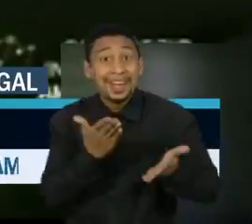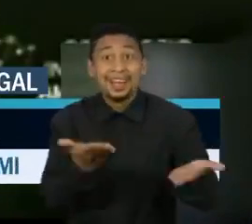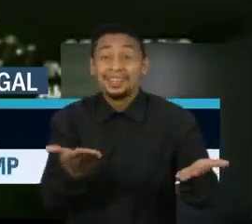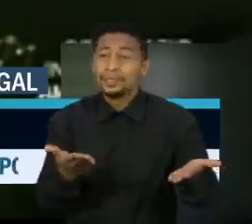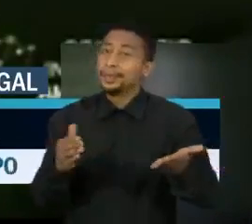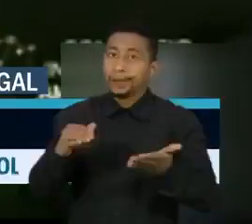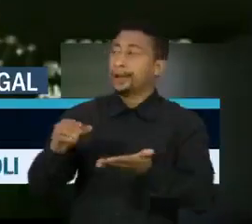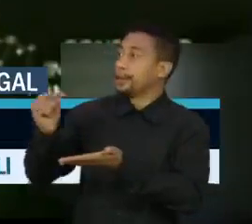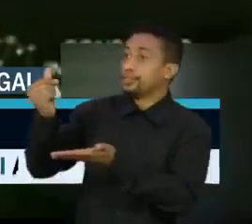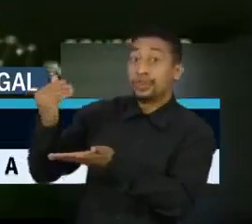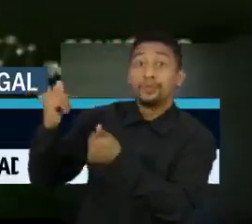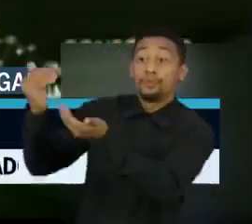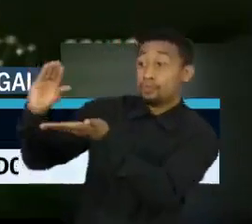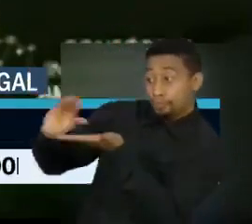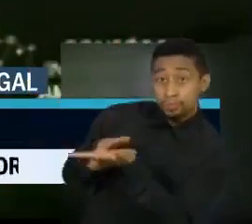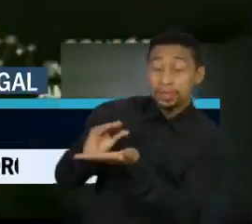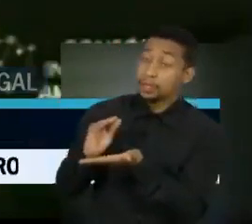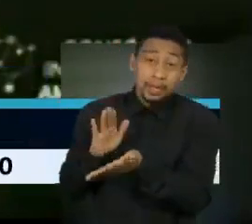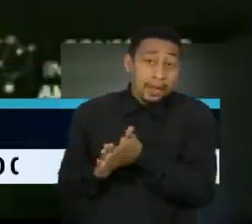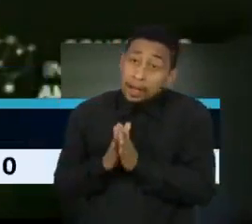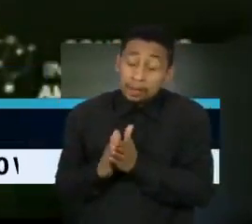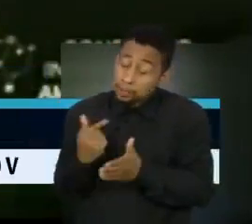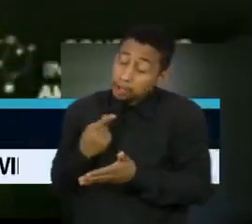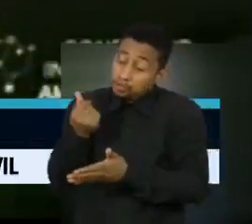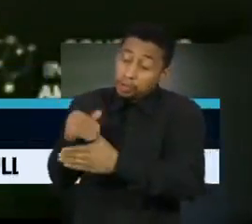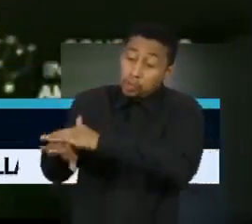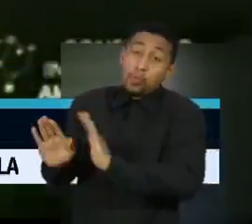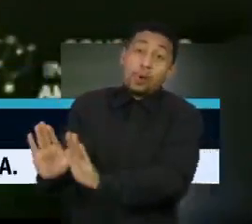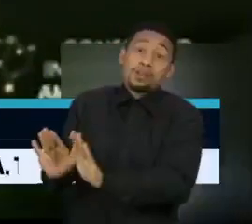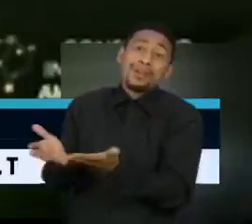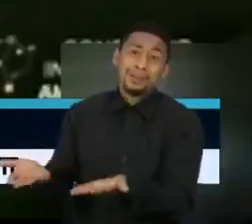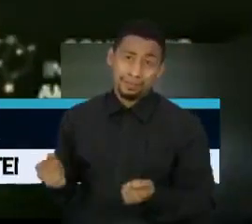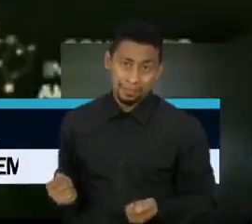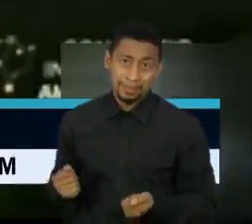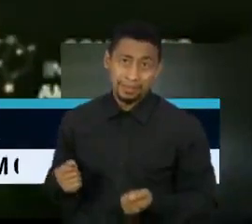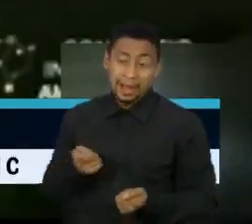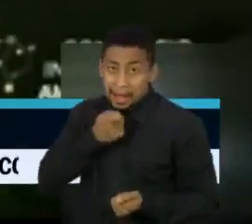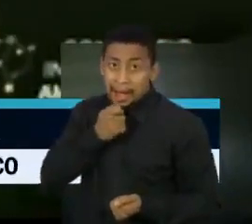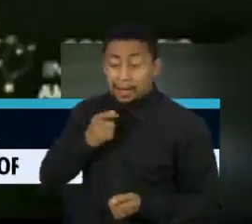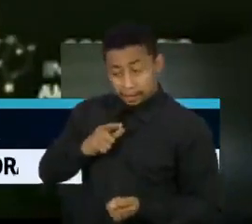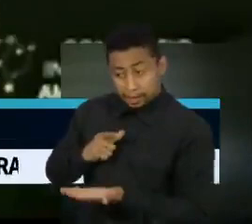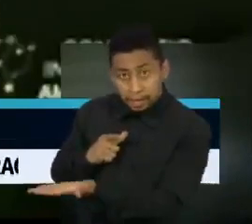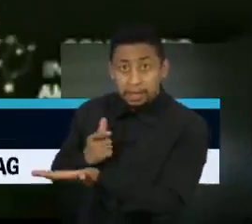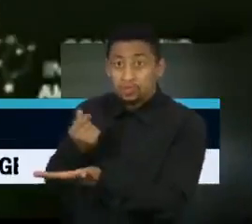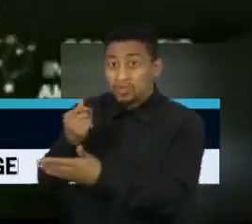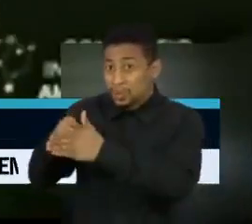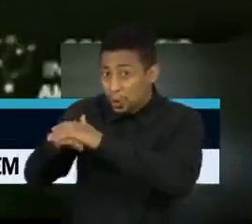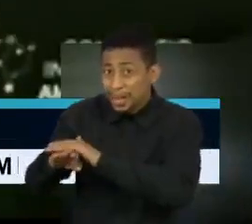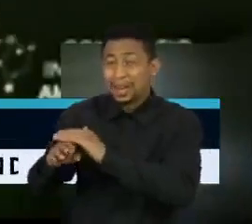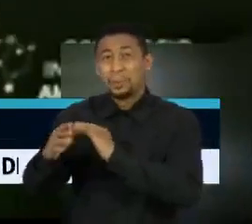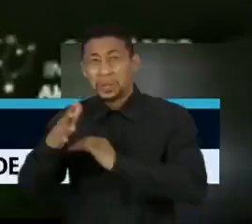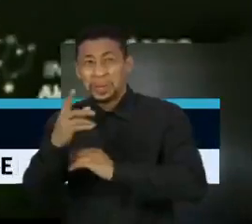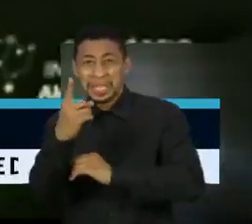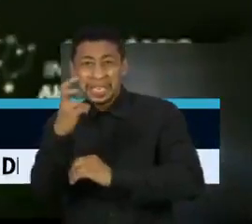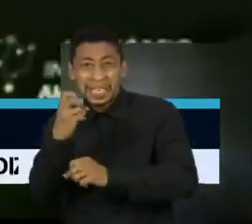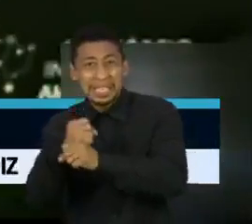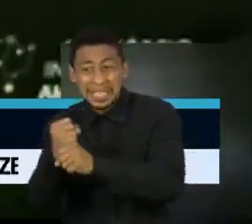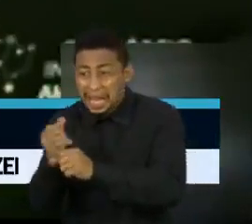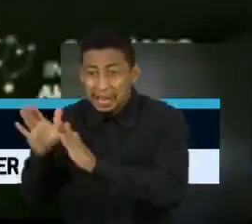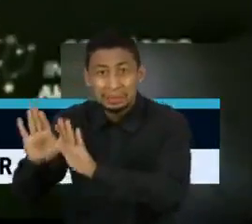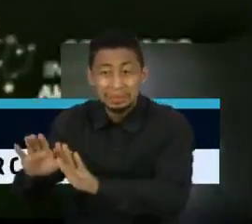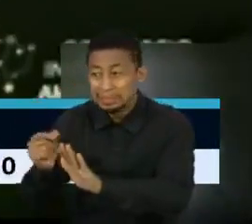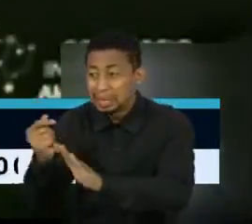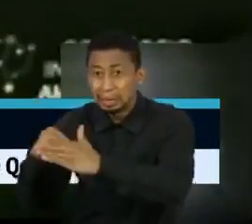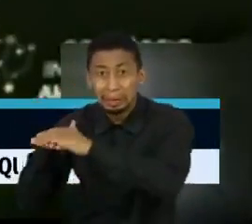por uma questão óbvia, se o fundo existente há quase uma década e meia, quase 15 anos, não funciona,